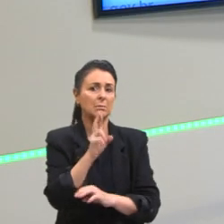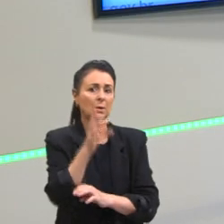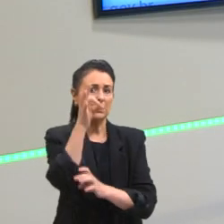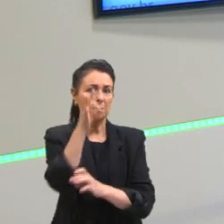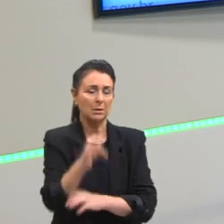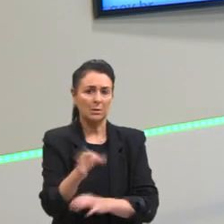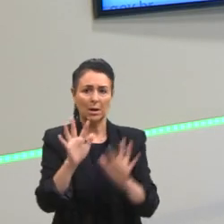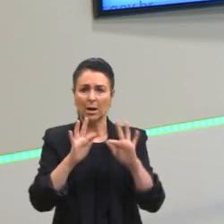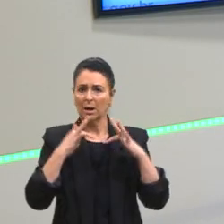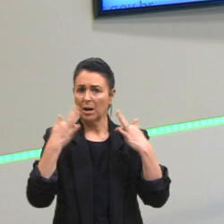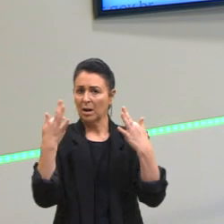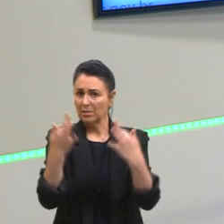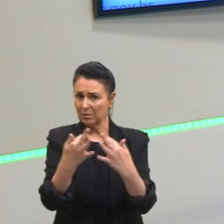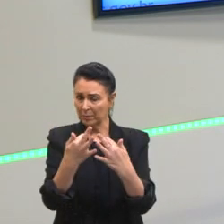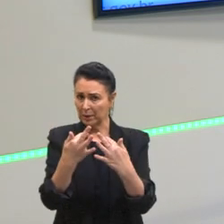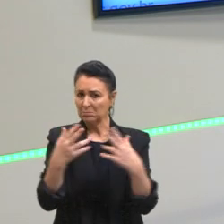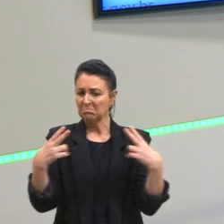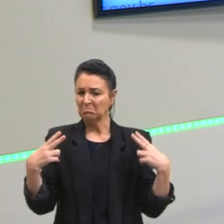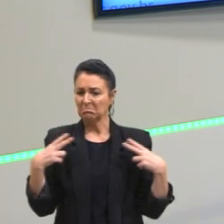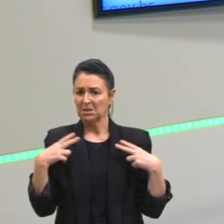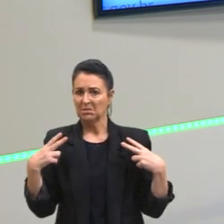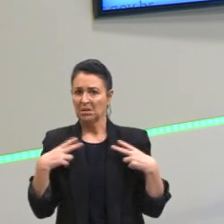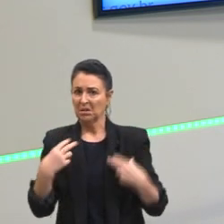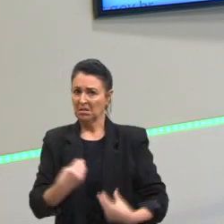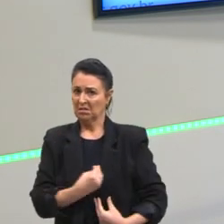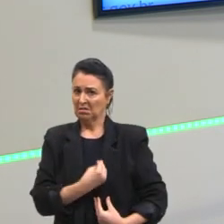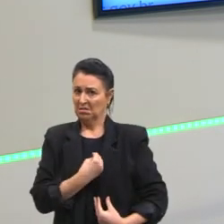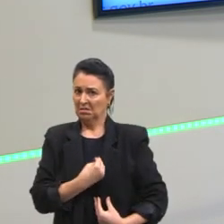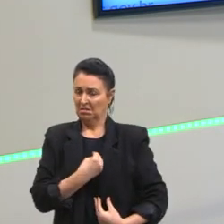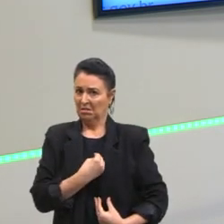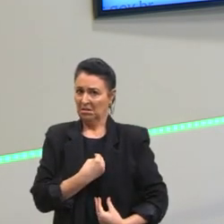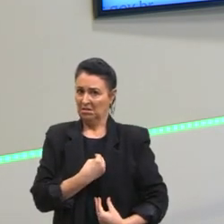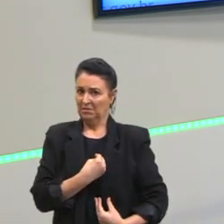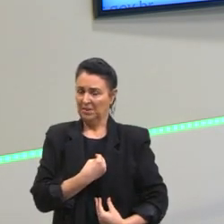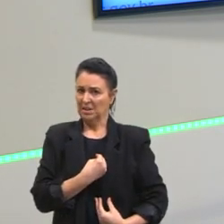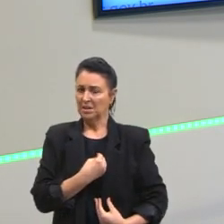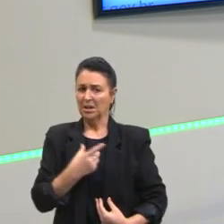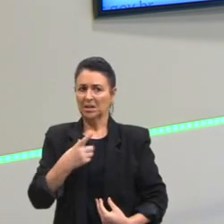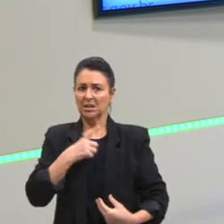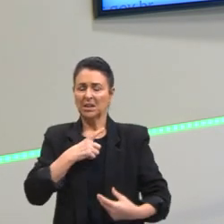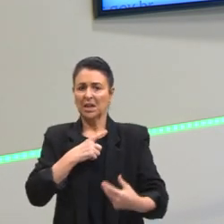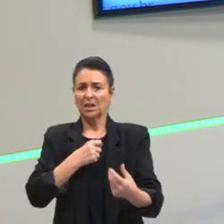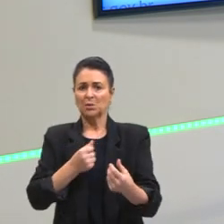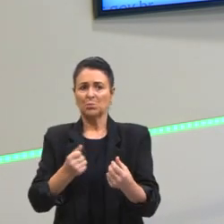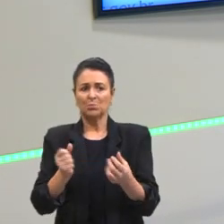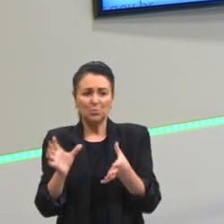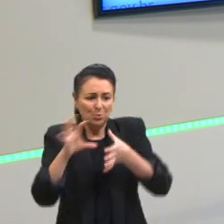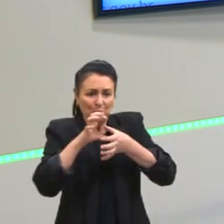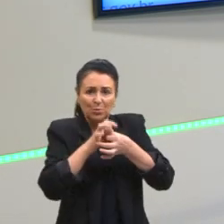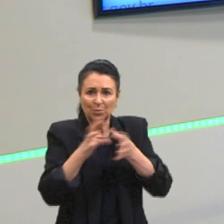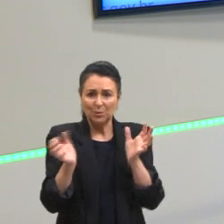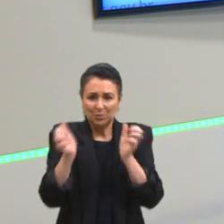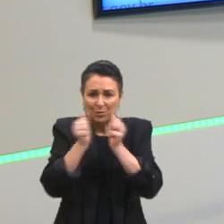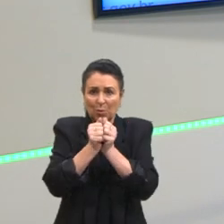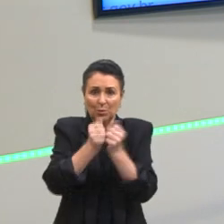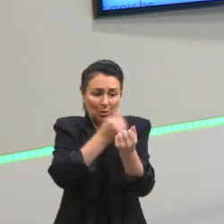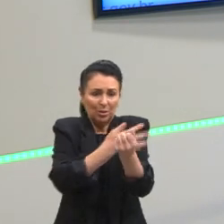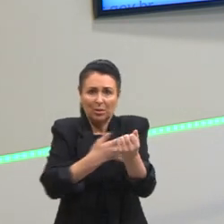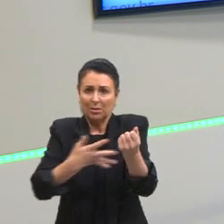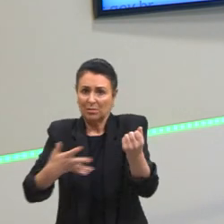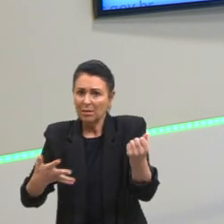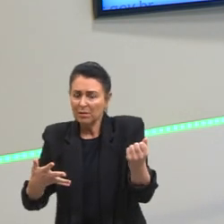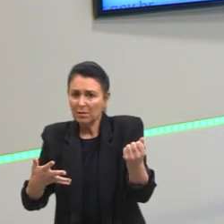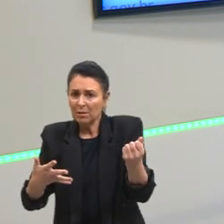A família como esfera privada da vida regida por sentimentos e laços de sangue não participa do processo de controle.